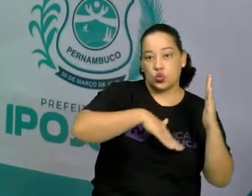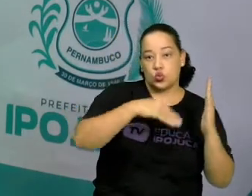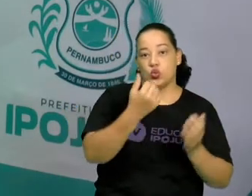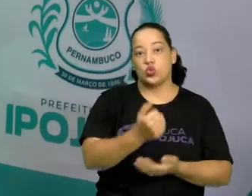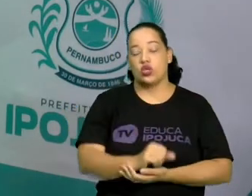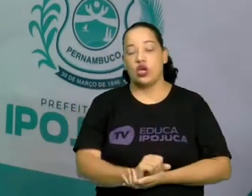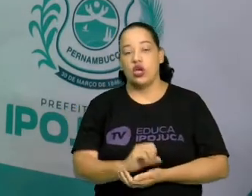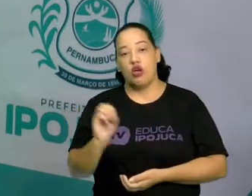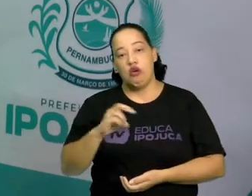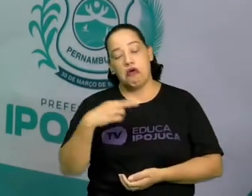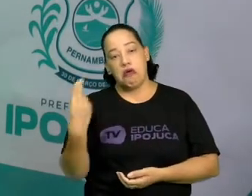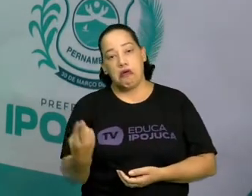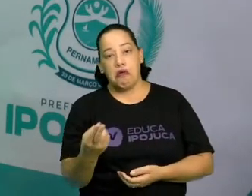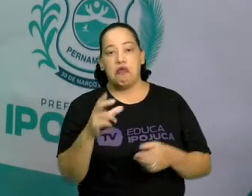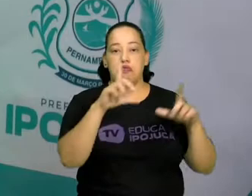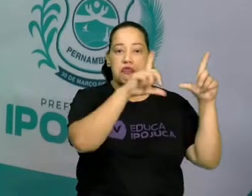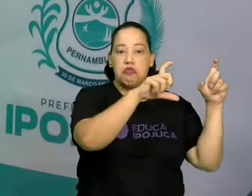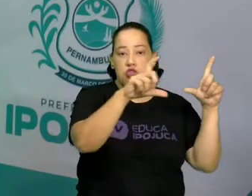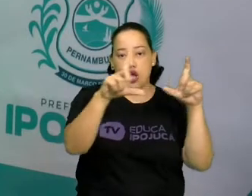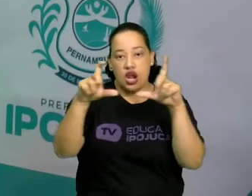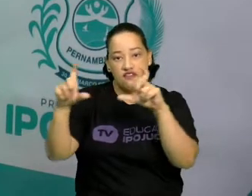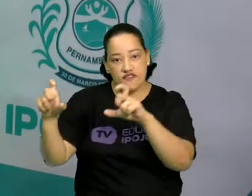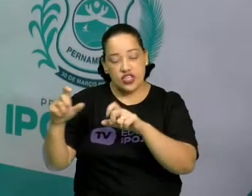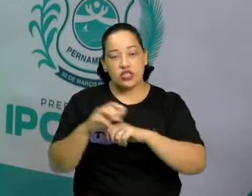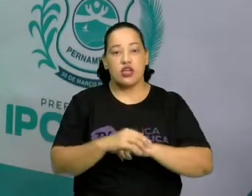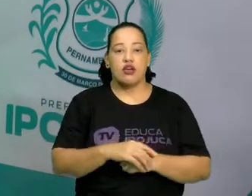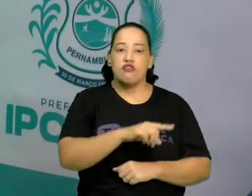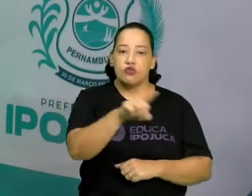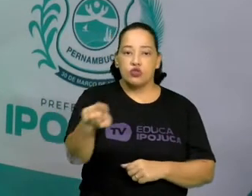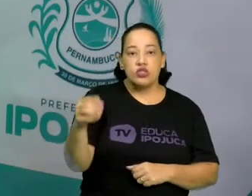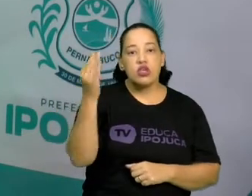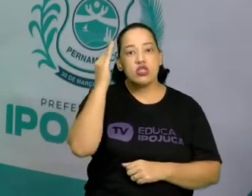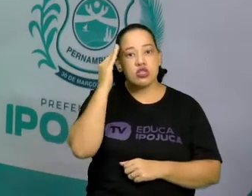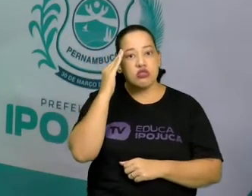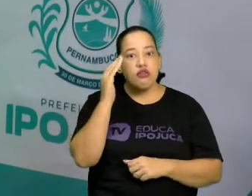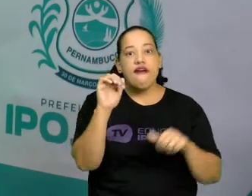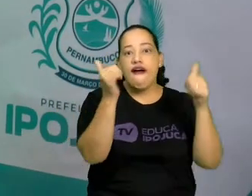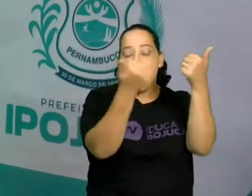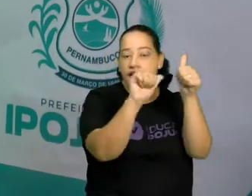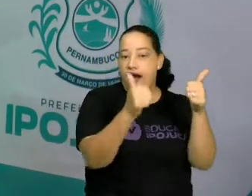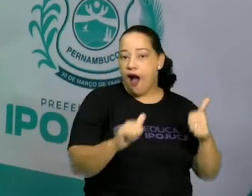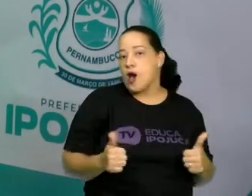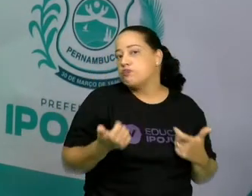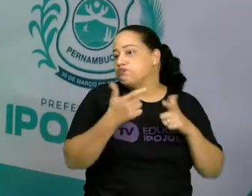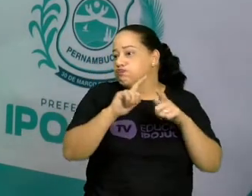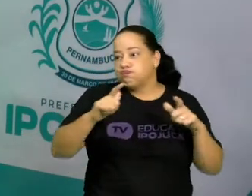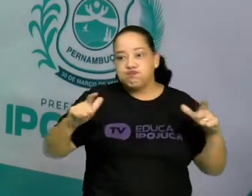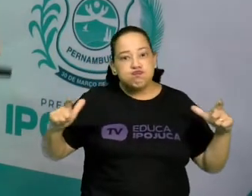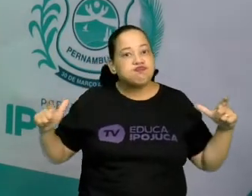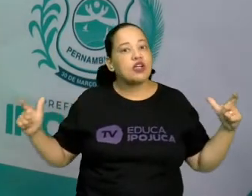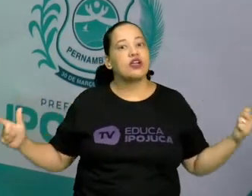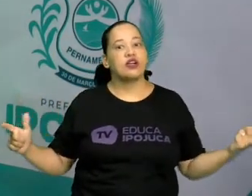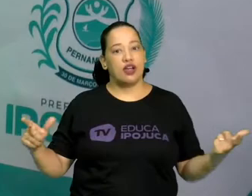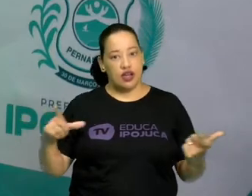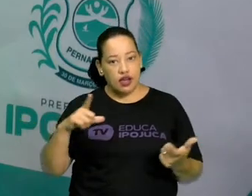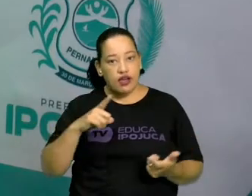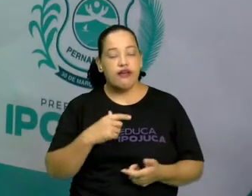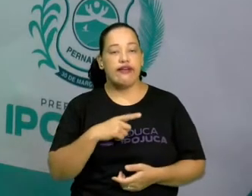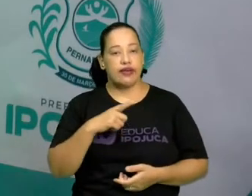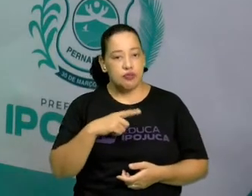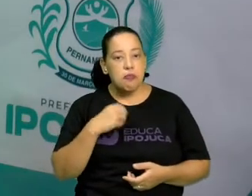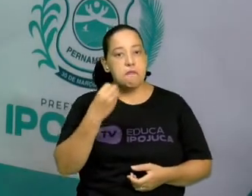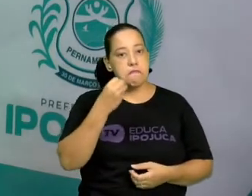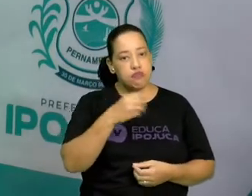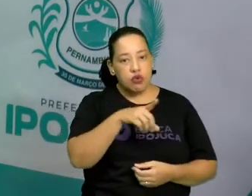ela na forma de fotografia. E aí vocês entendem como a arte é ampla, como ela pode ser muito trabalhada por